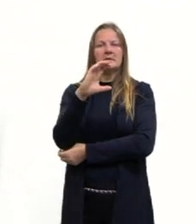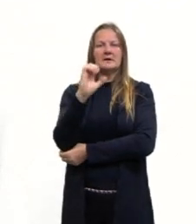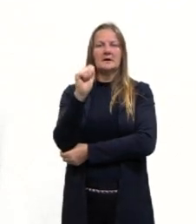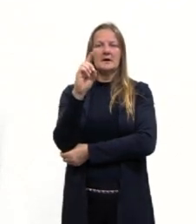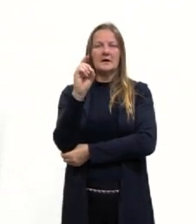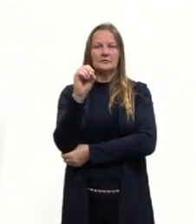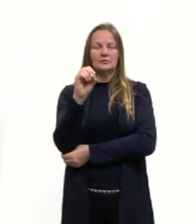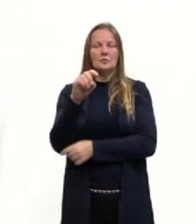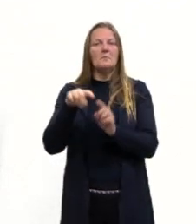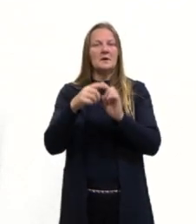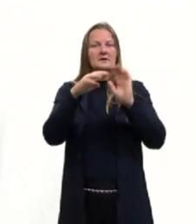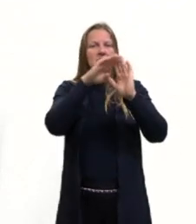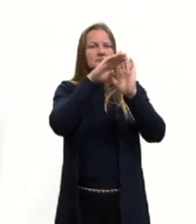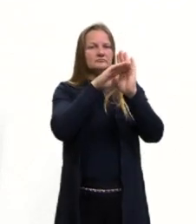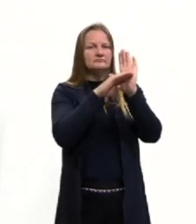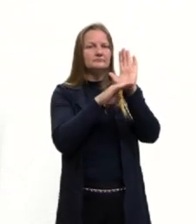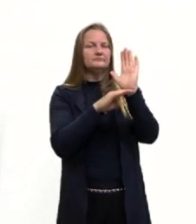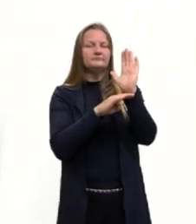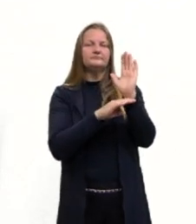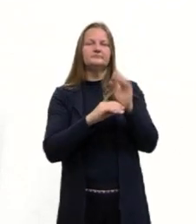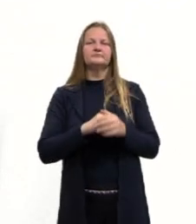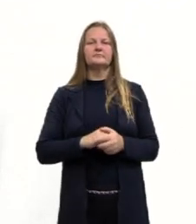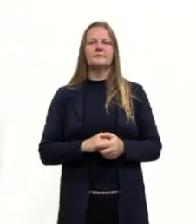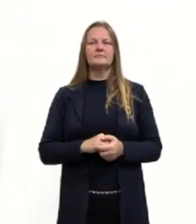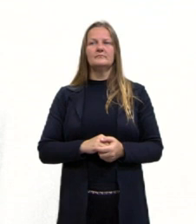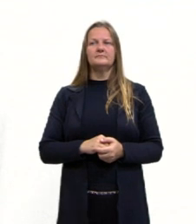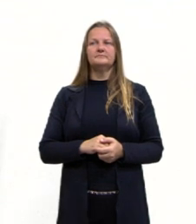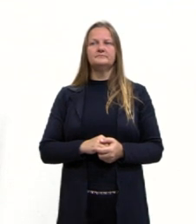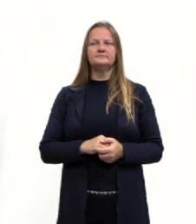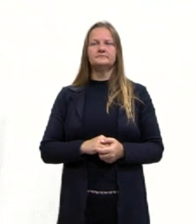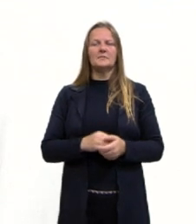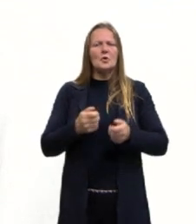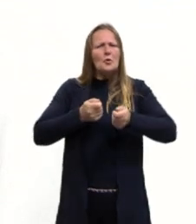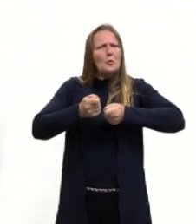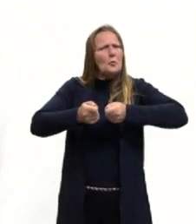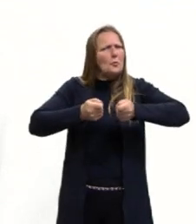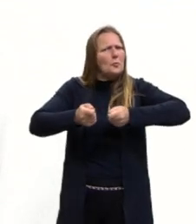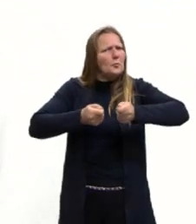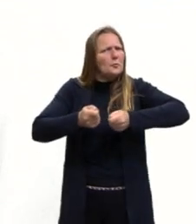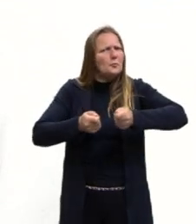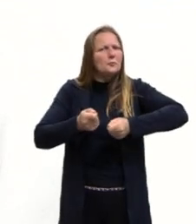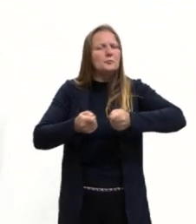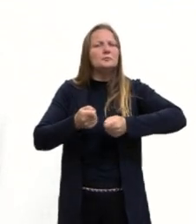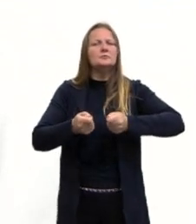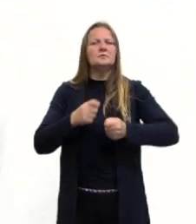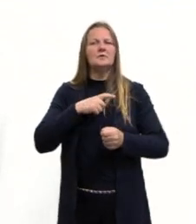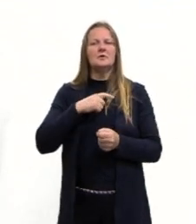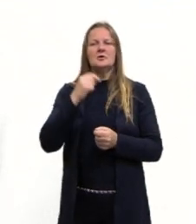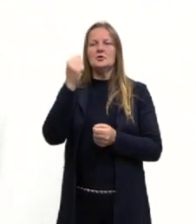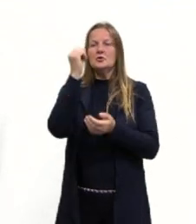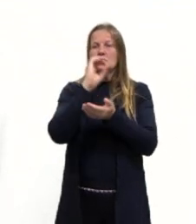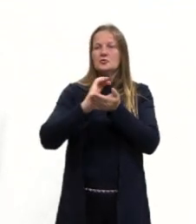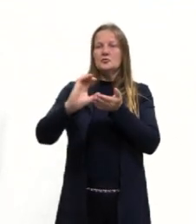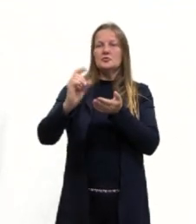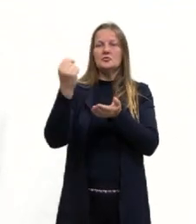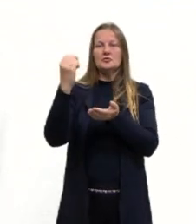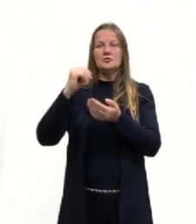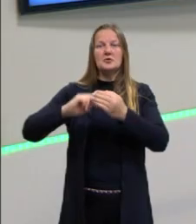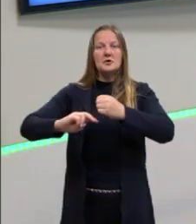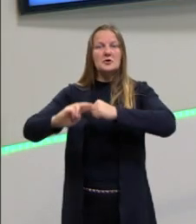que ser seguidas, né, principalmente a questão do controle, Tu quer investir lá? Pode, mas